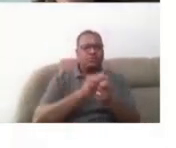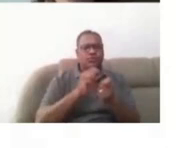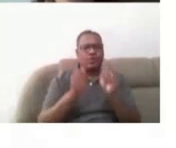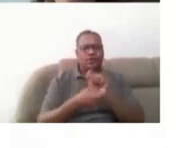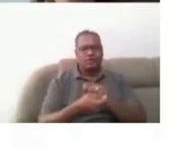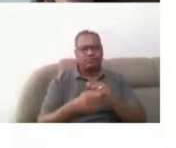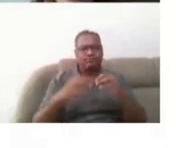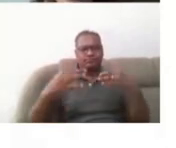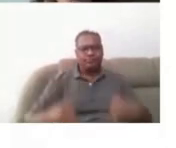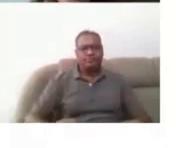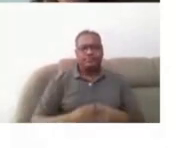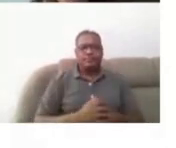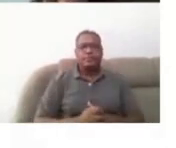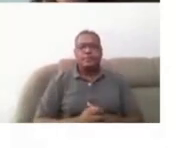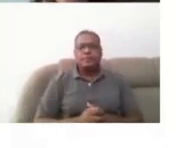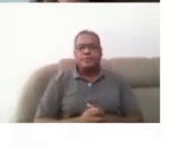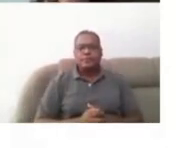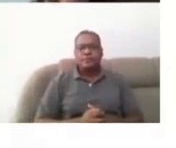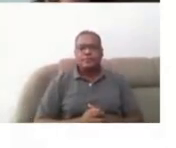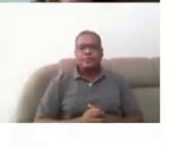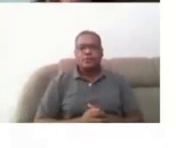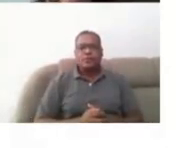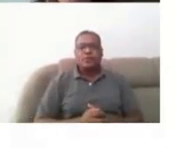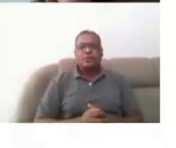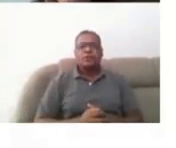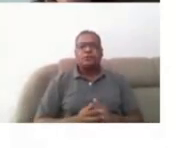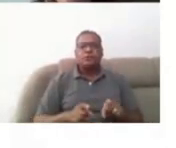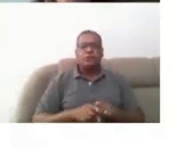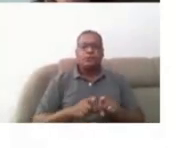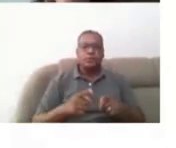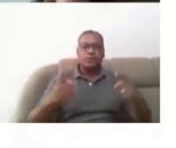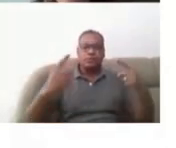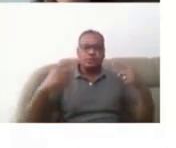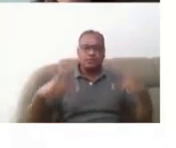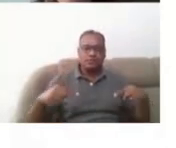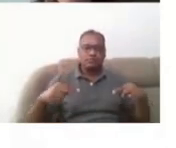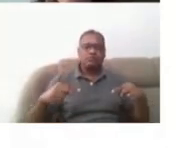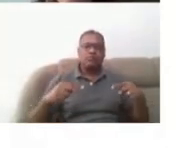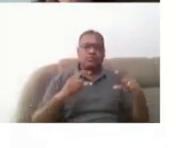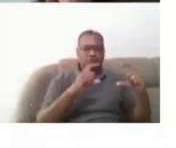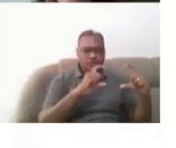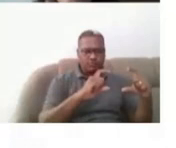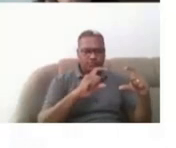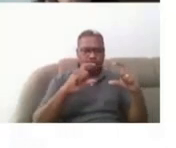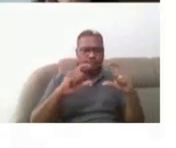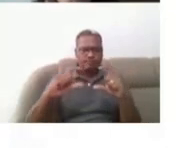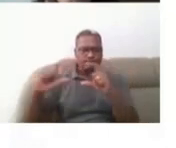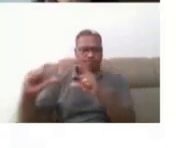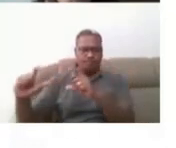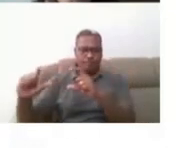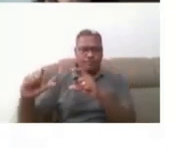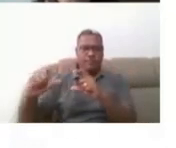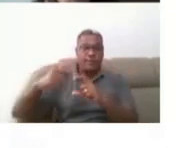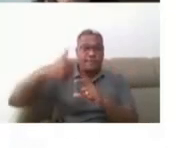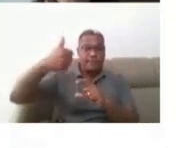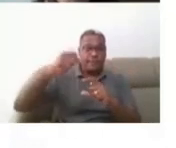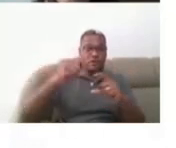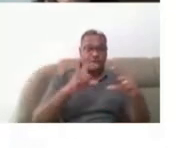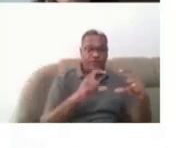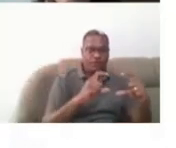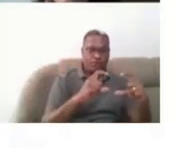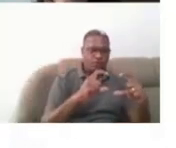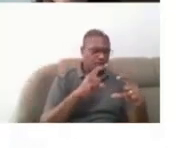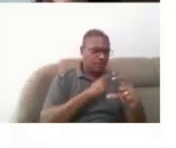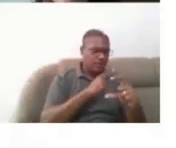desse conceito, né? Eu trago três fotos, né? A primeira foto, né? É um aluno